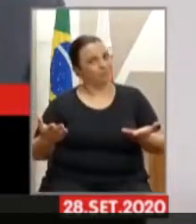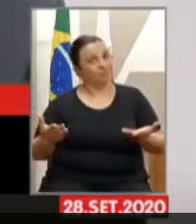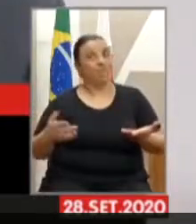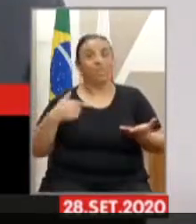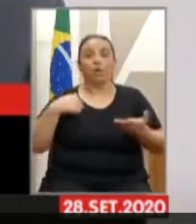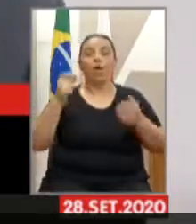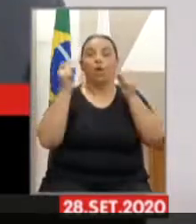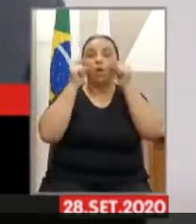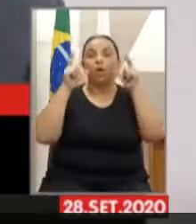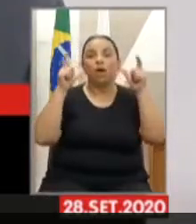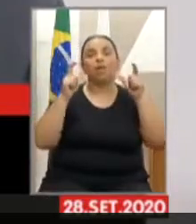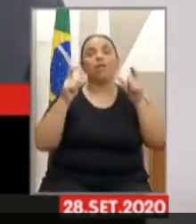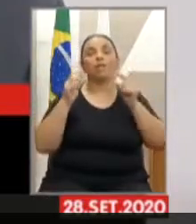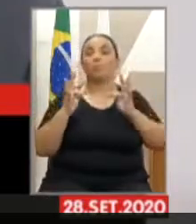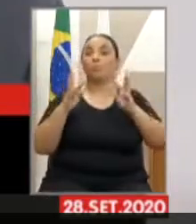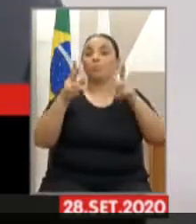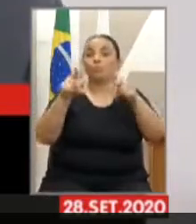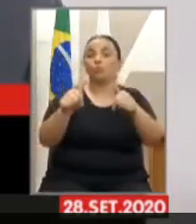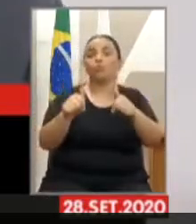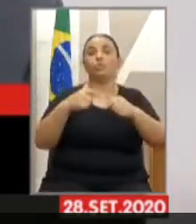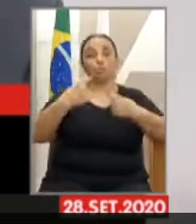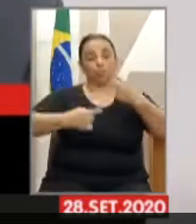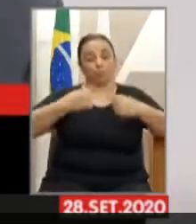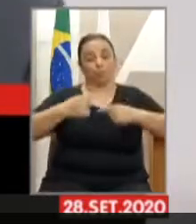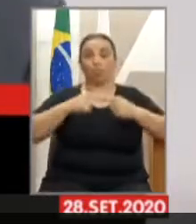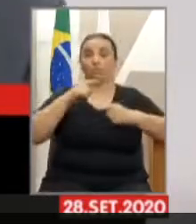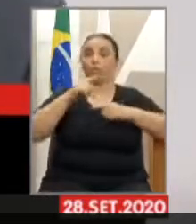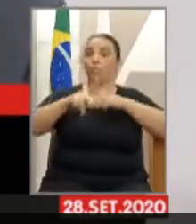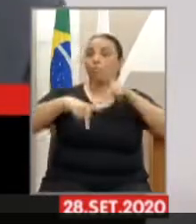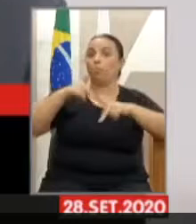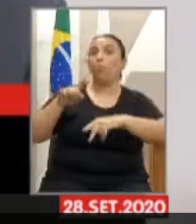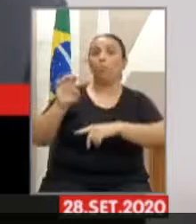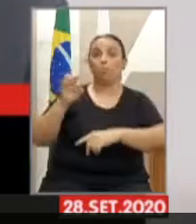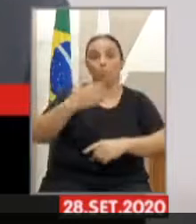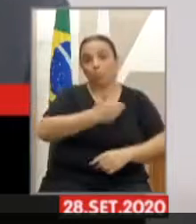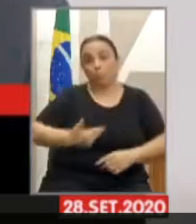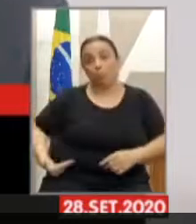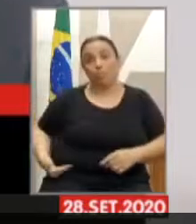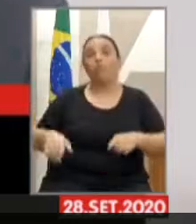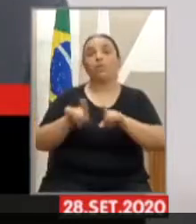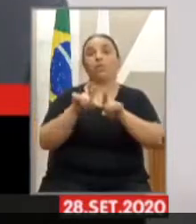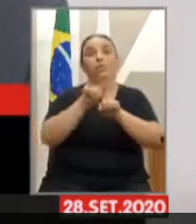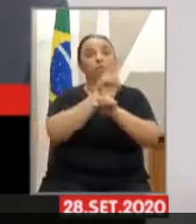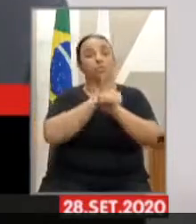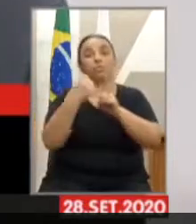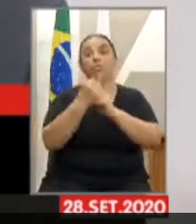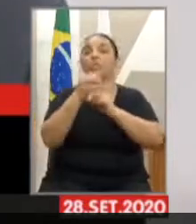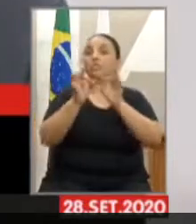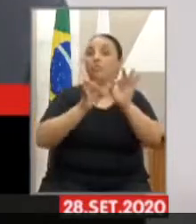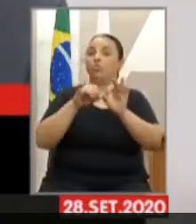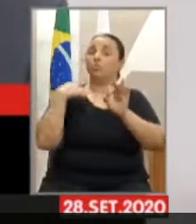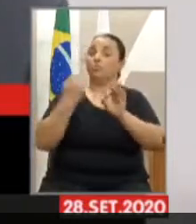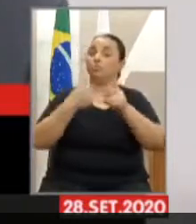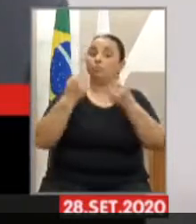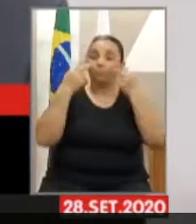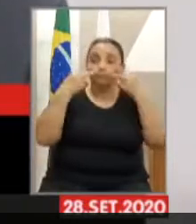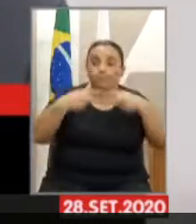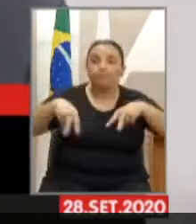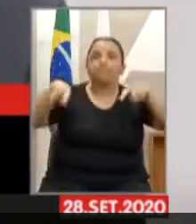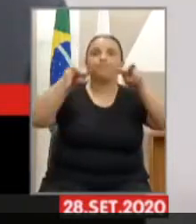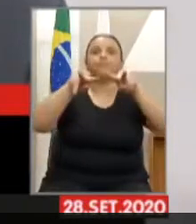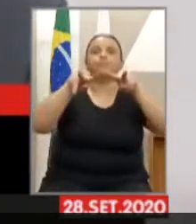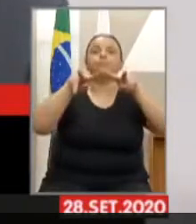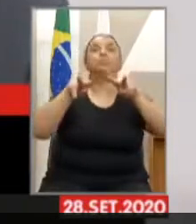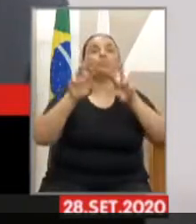não só a política pública, mas toda a nossa sociedade civil organizada, nós temos que mudar esse olhar. Nós temos que